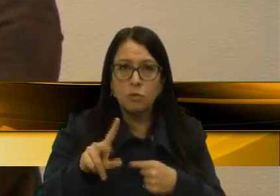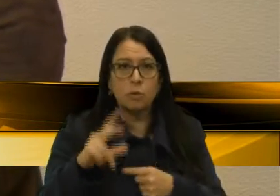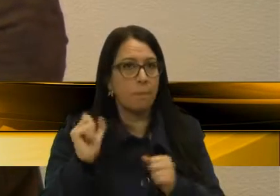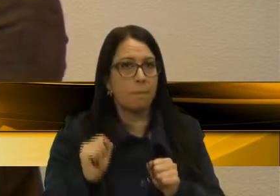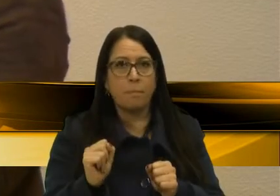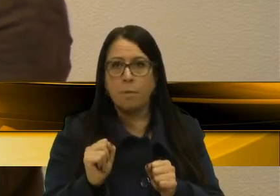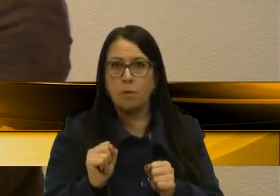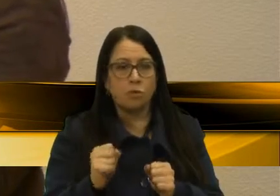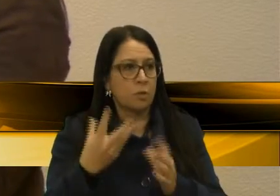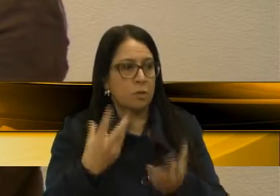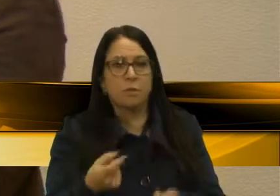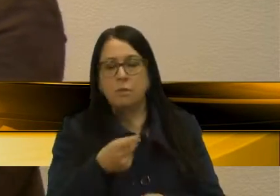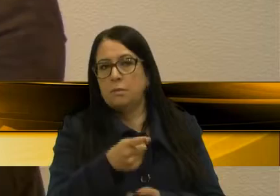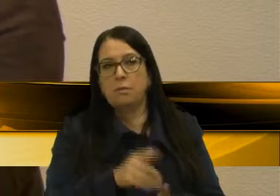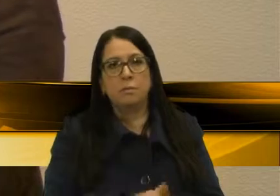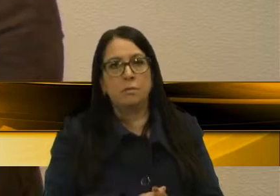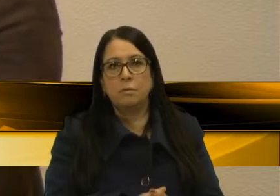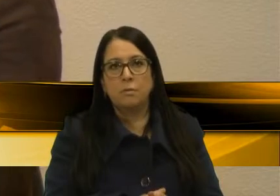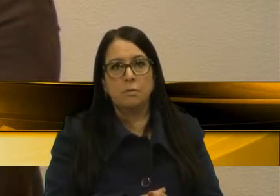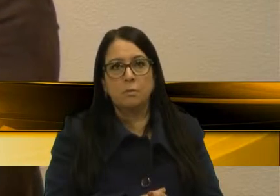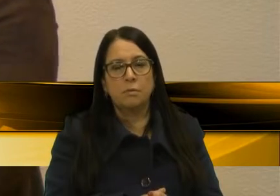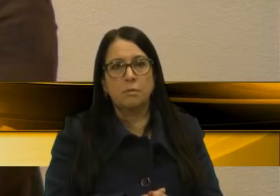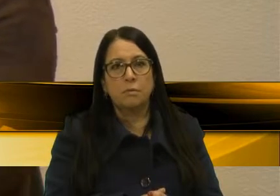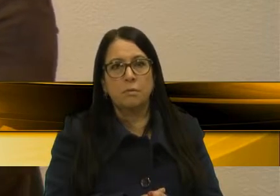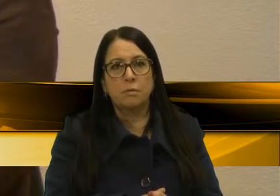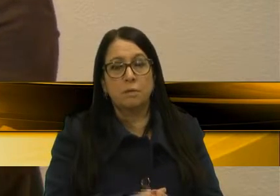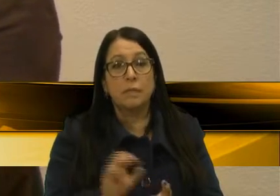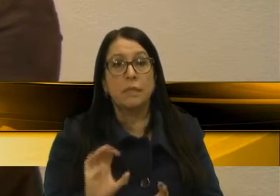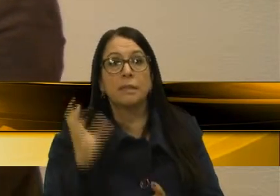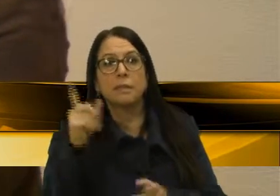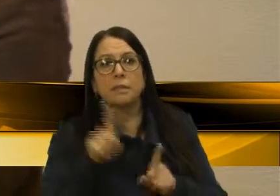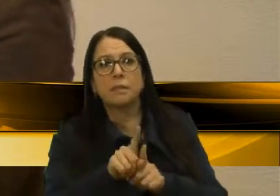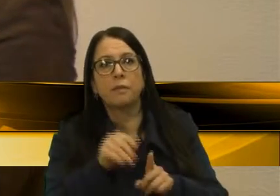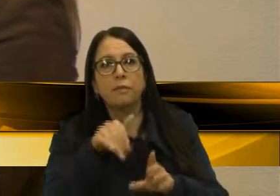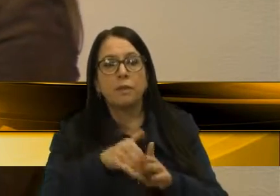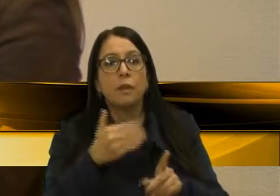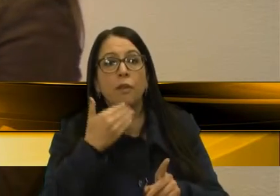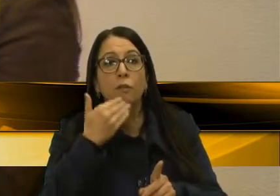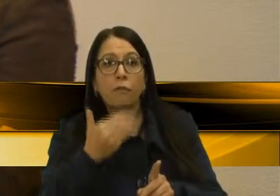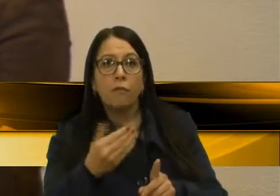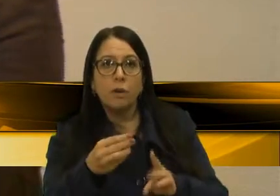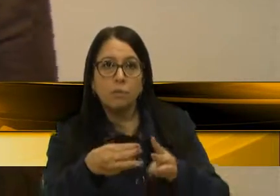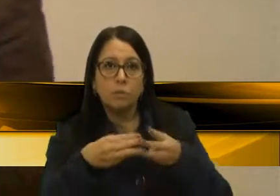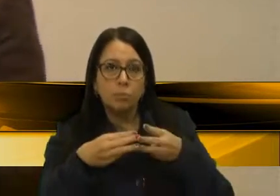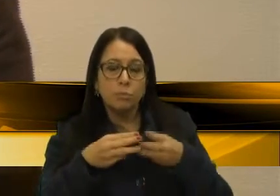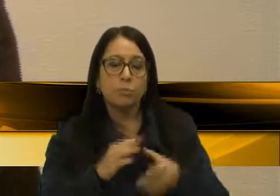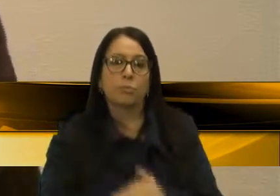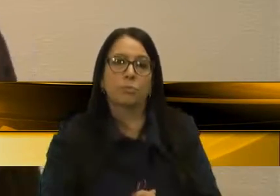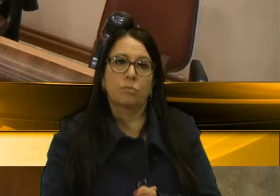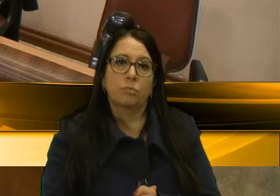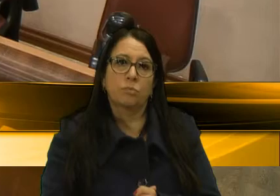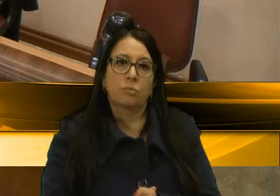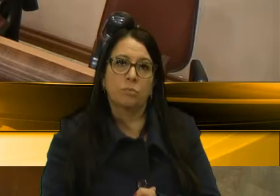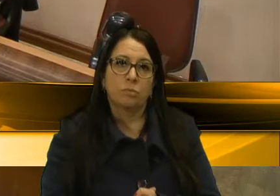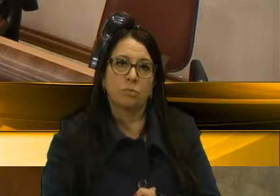a gente não pode embarcar nessa decisão. Então, votarei favorável à moção. Obrigado. Obrigado.